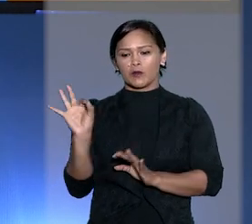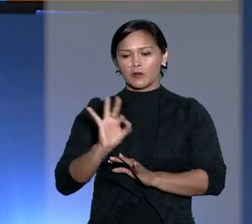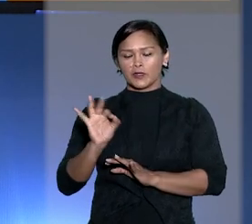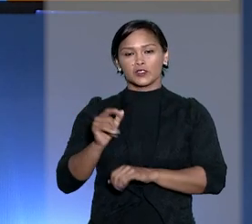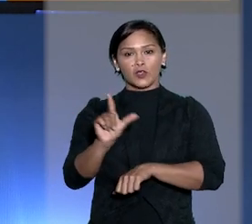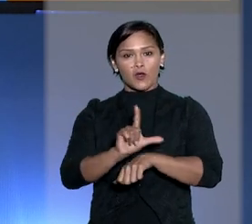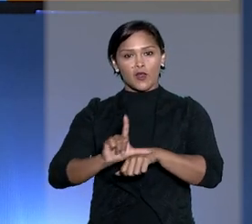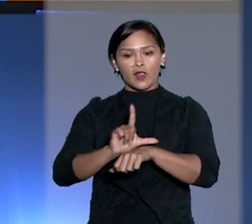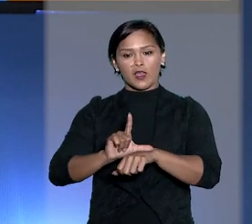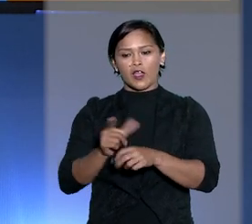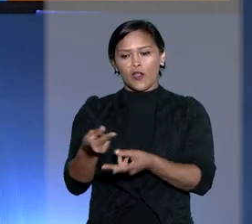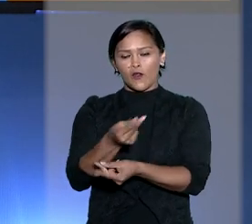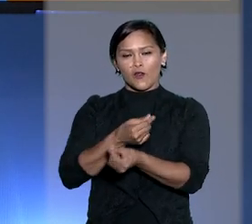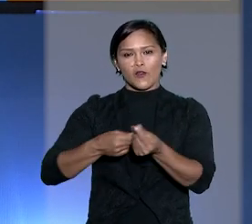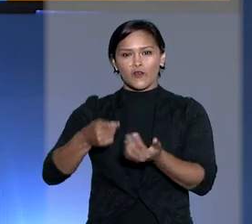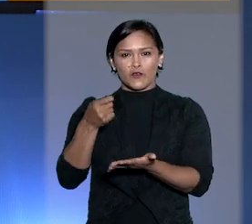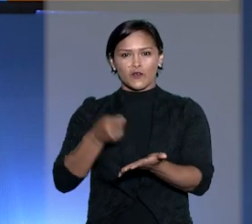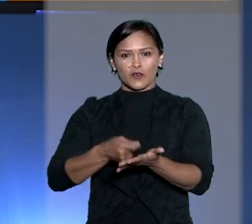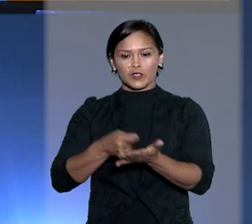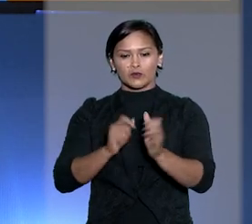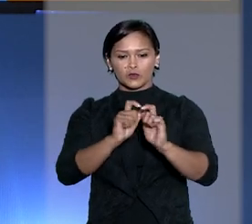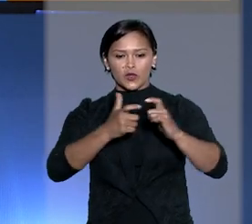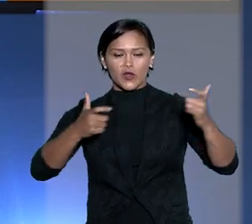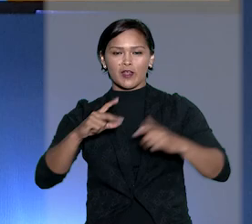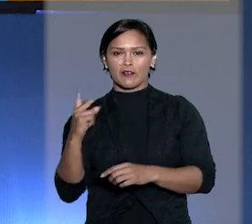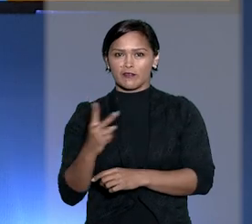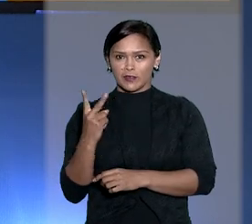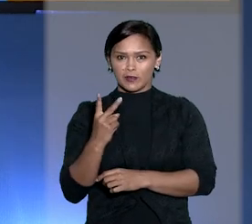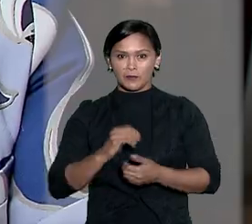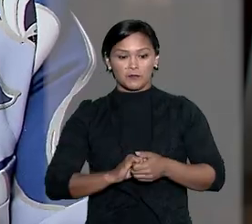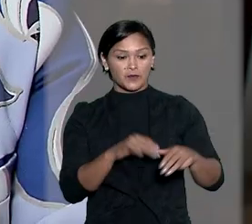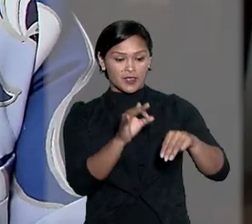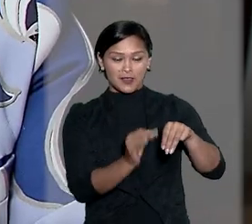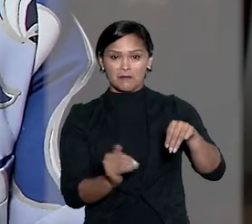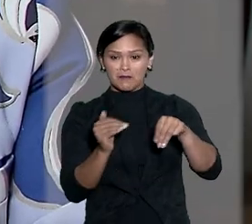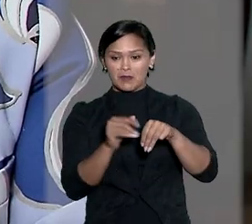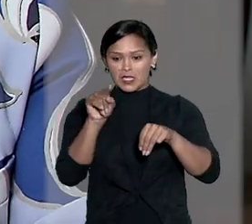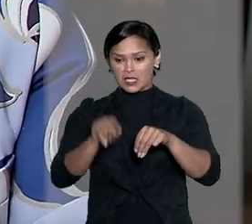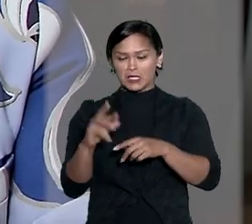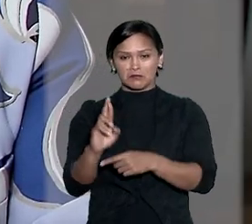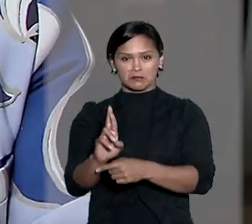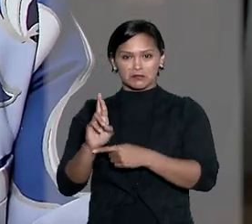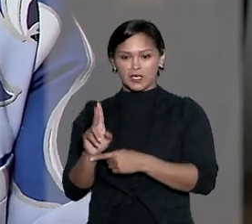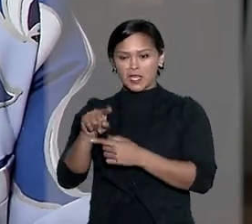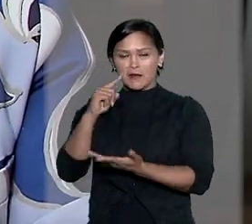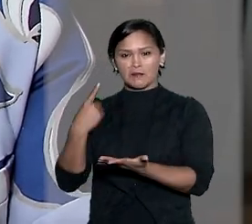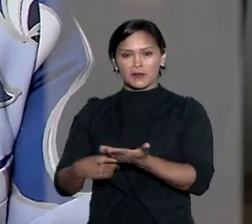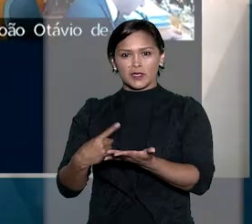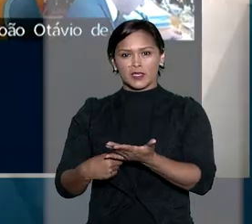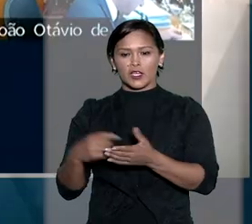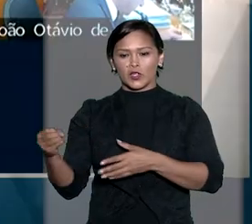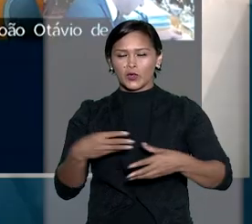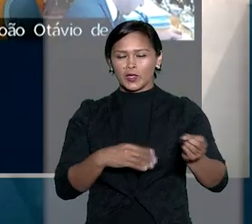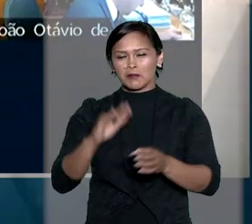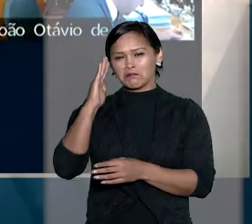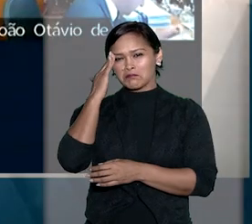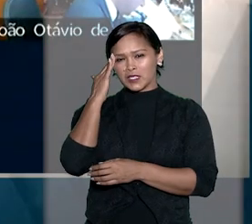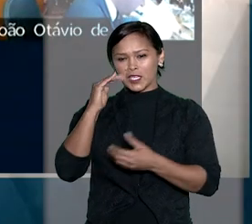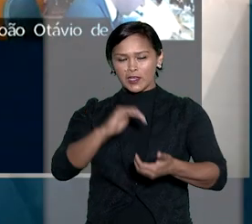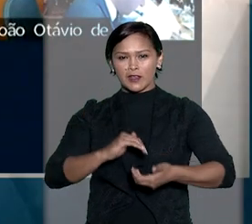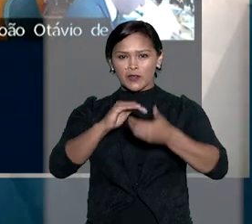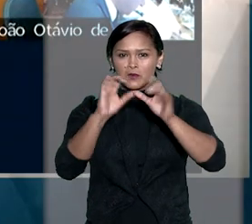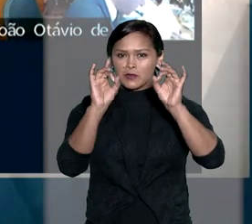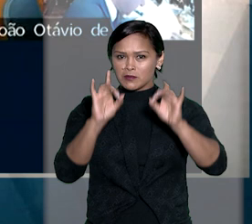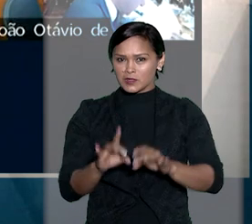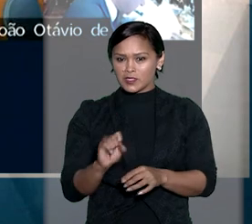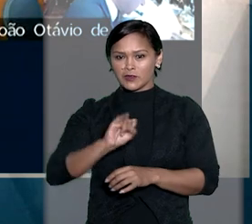percentual legal os honorários em causa de grande valor. A ministra Suzete Magalhães, aplicando o recente entendimento